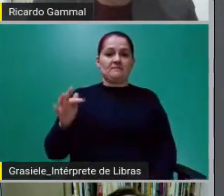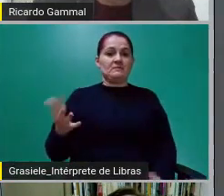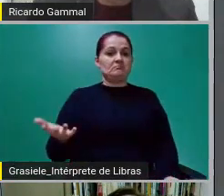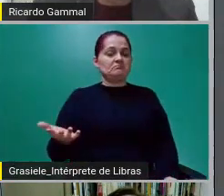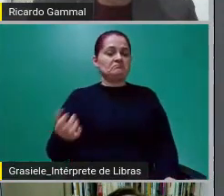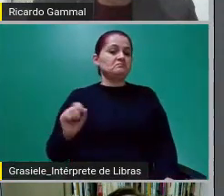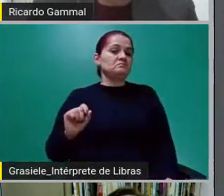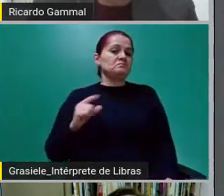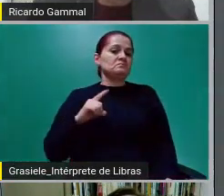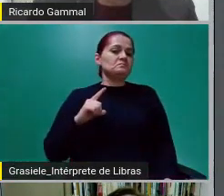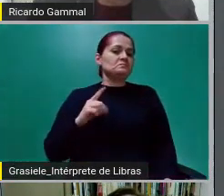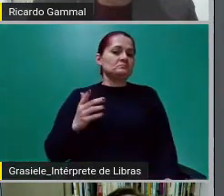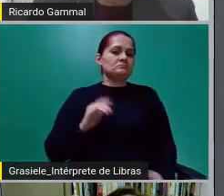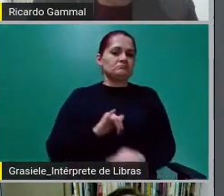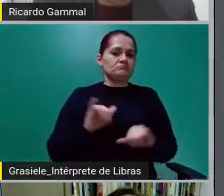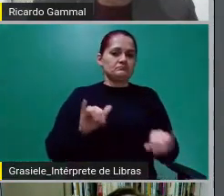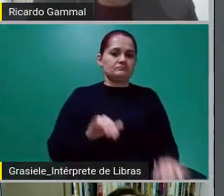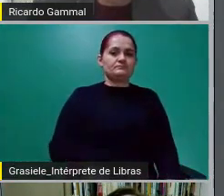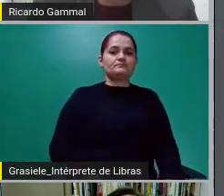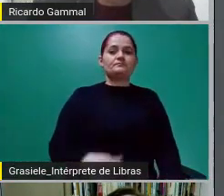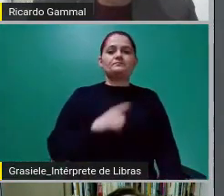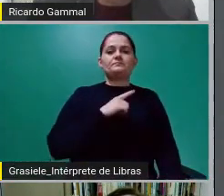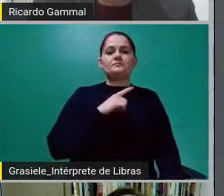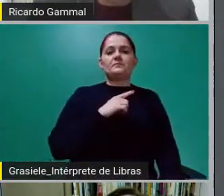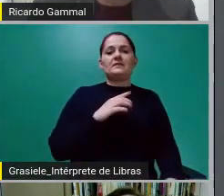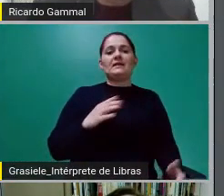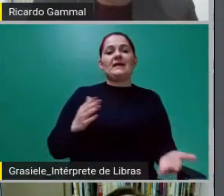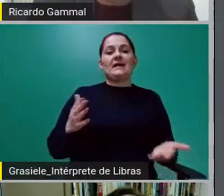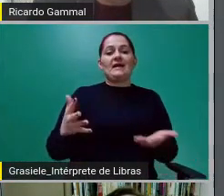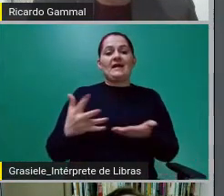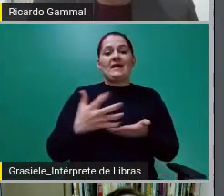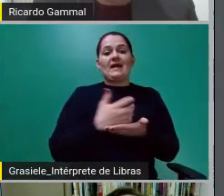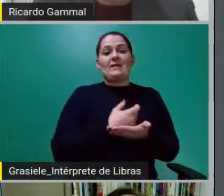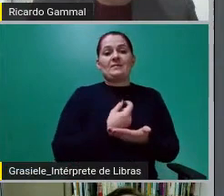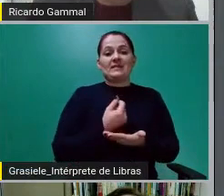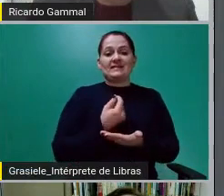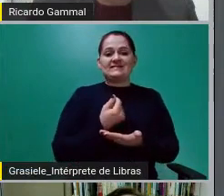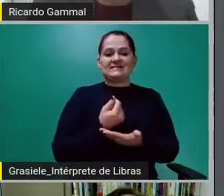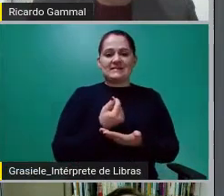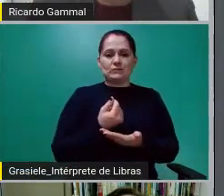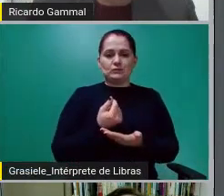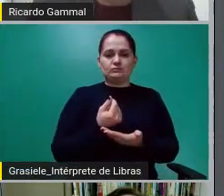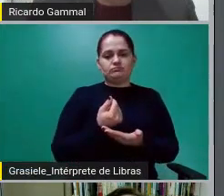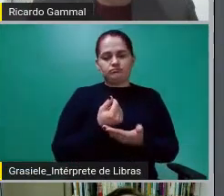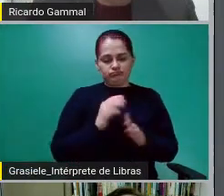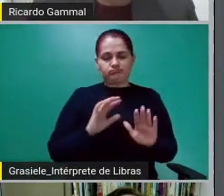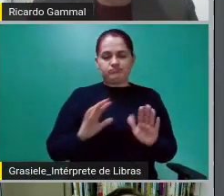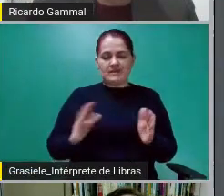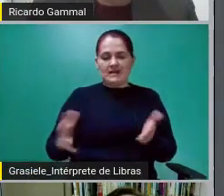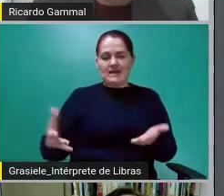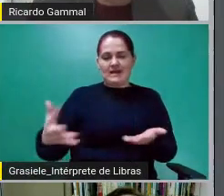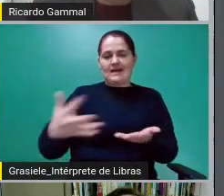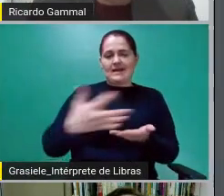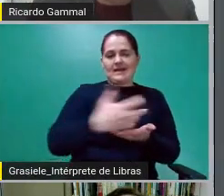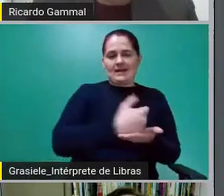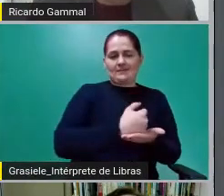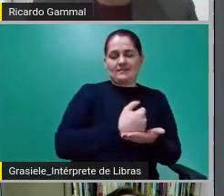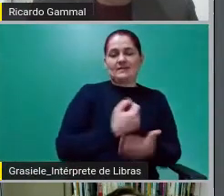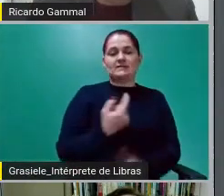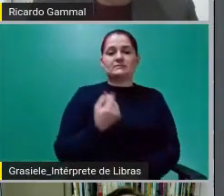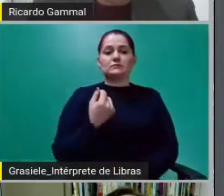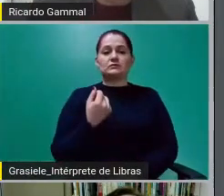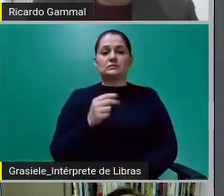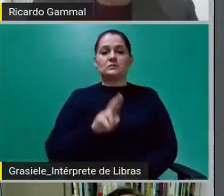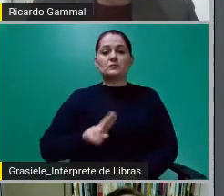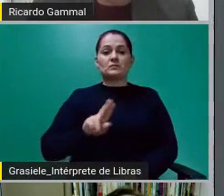dito lá? É a captação de recursos utilizados pela administração